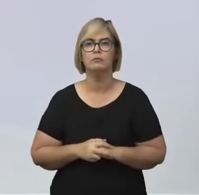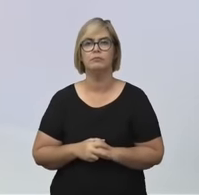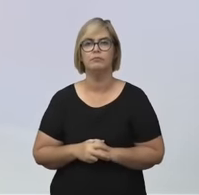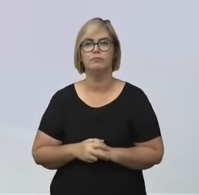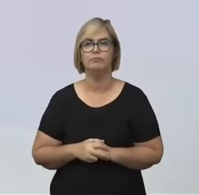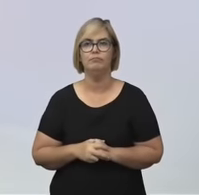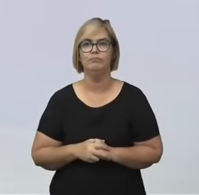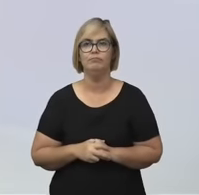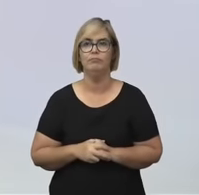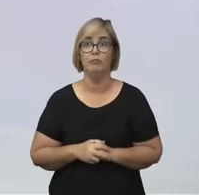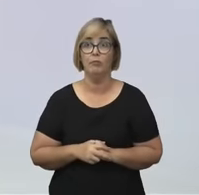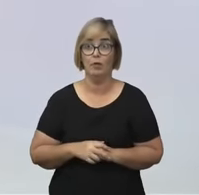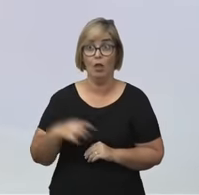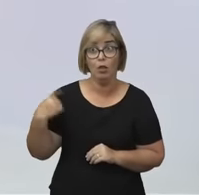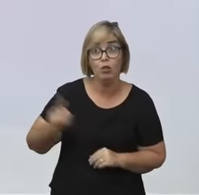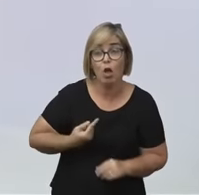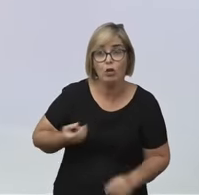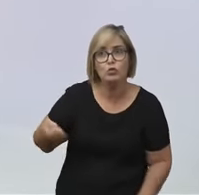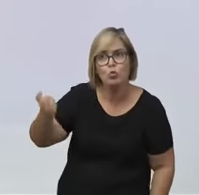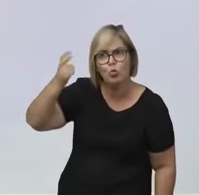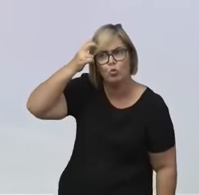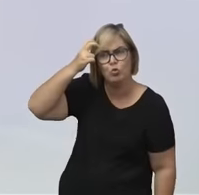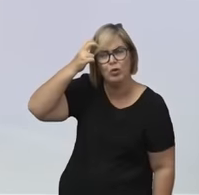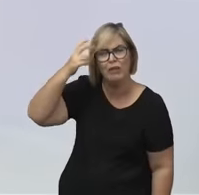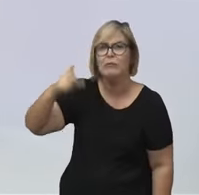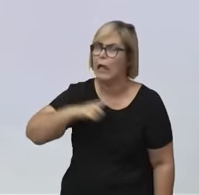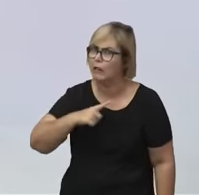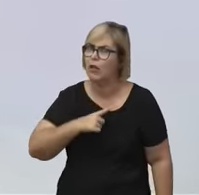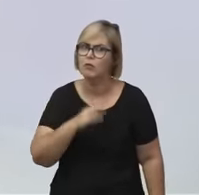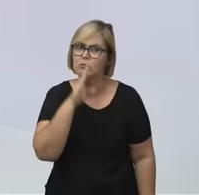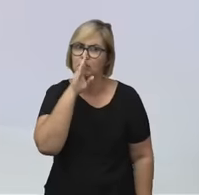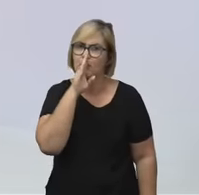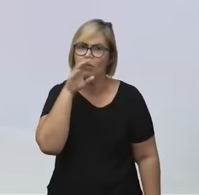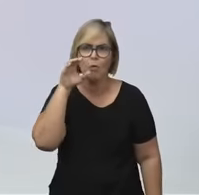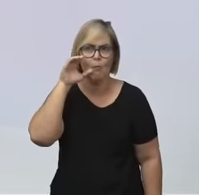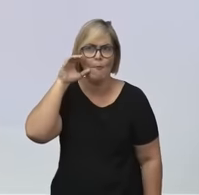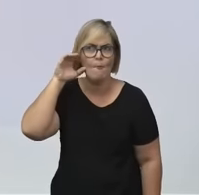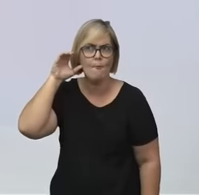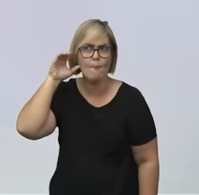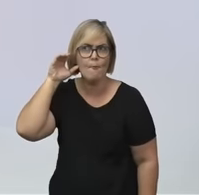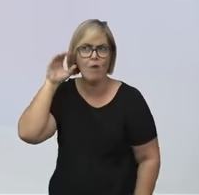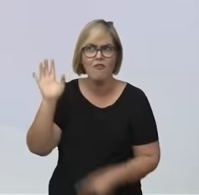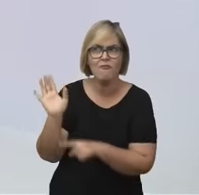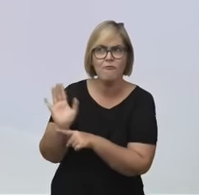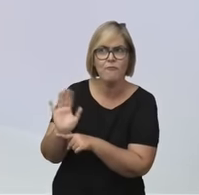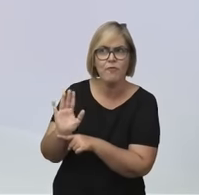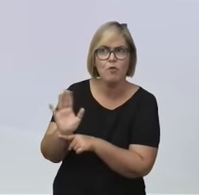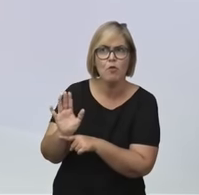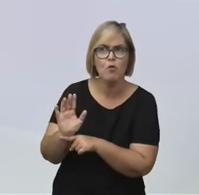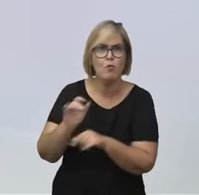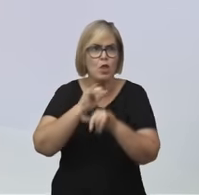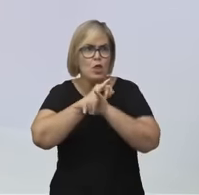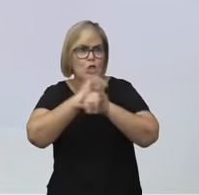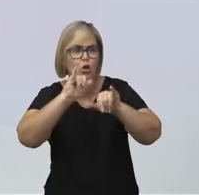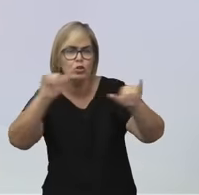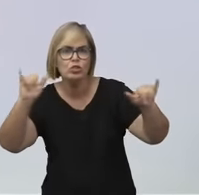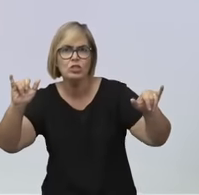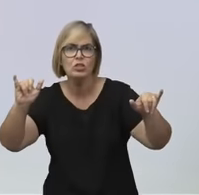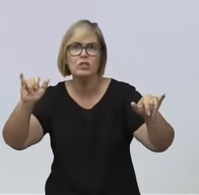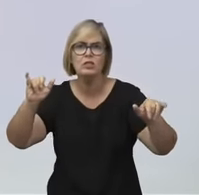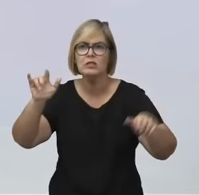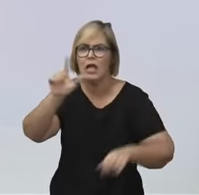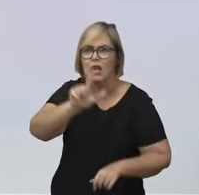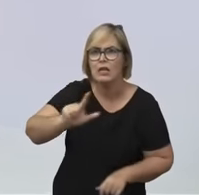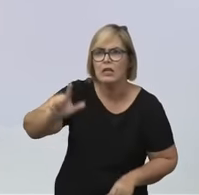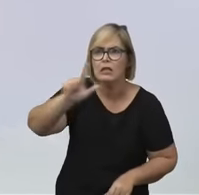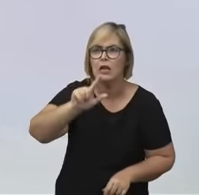Toda a nossa cultura está cheia deles. Filmes, notícias, literatura, ciência, planejamento urbano,